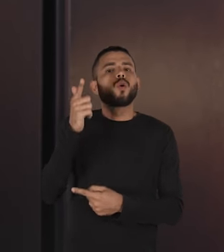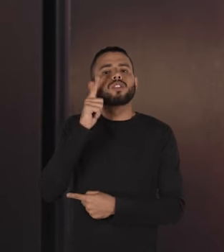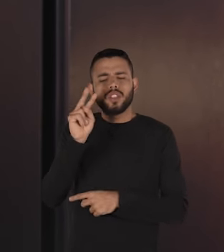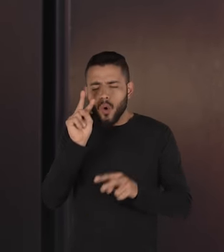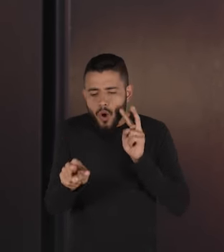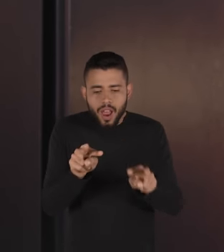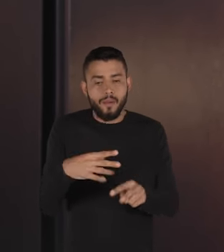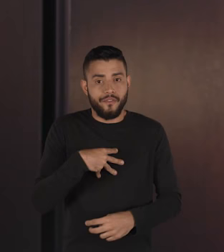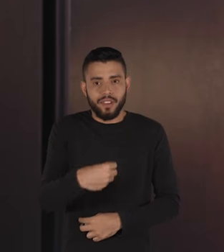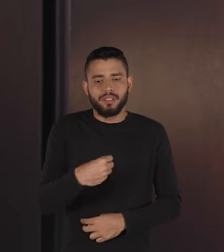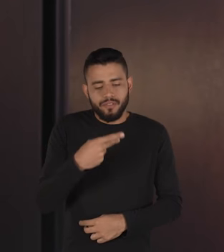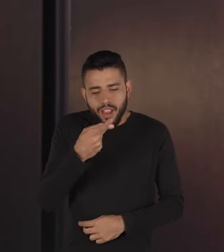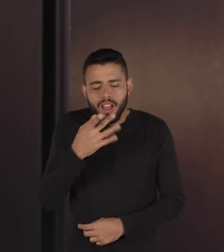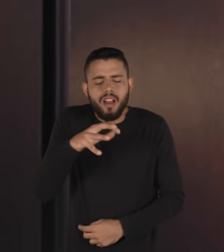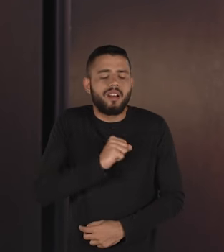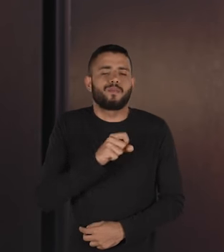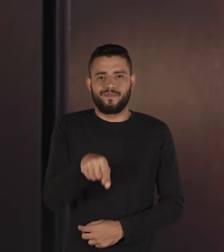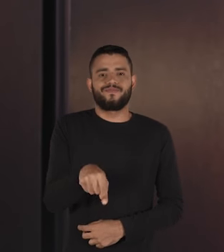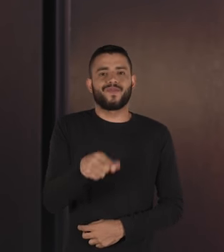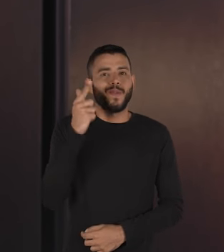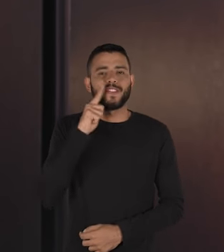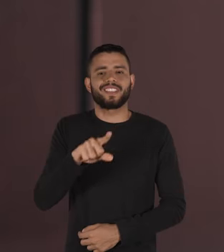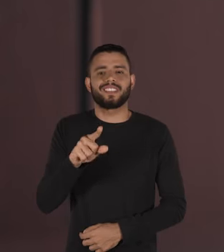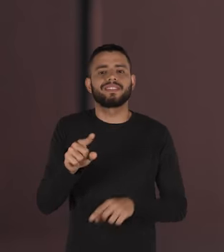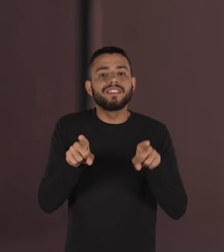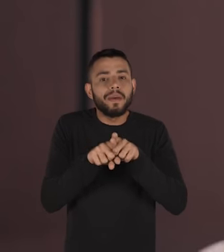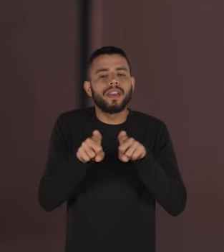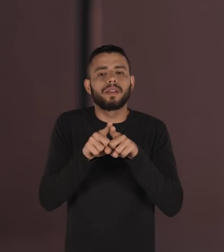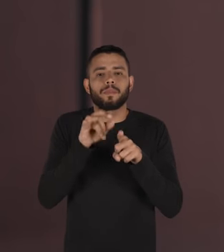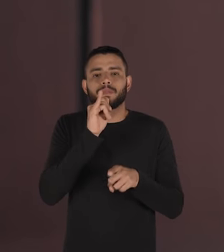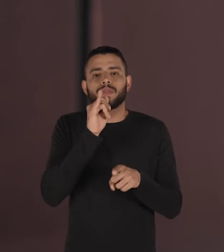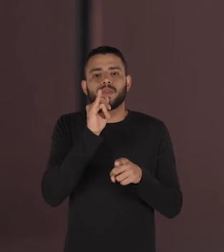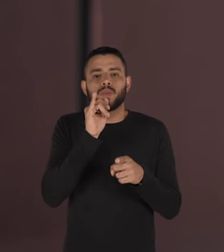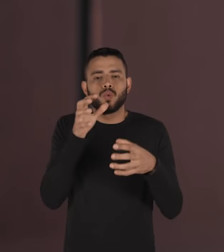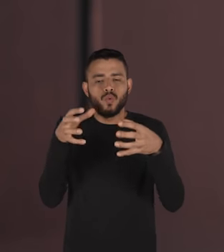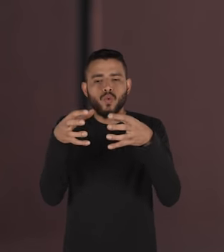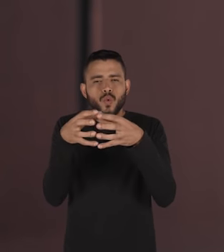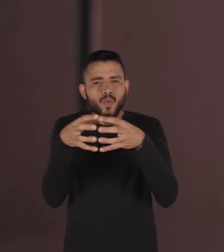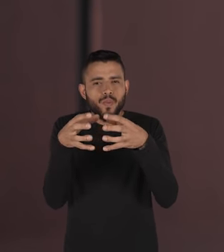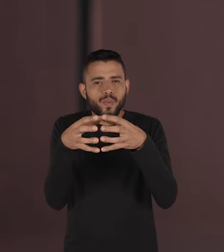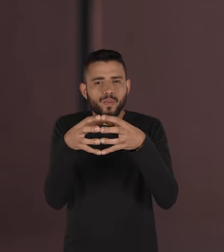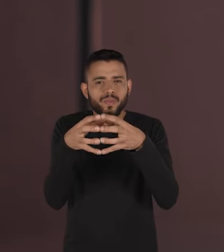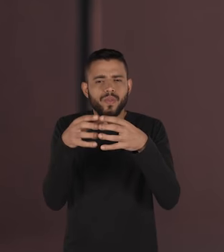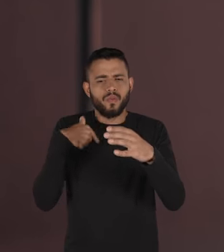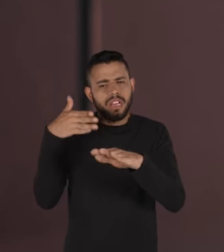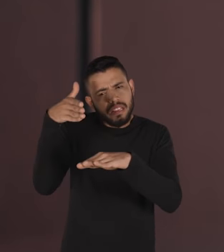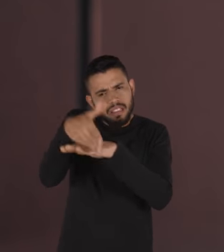eu consegui olhar para os filhos e falar eu te amo eu consegui entrar num